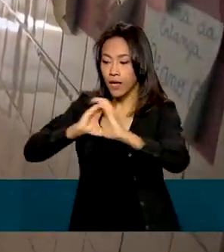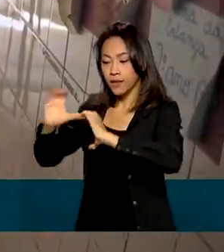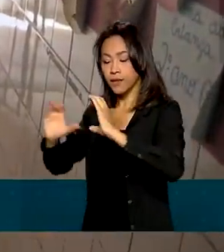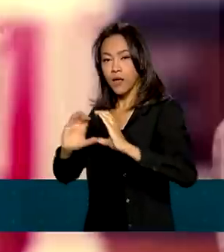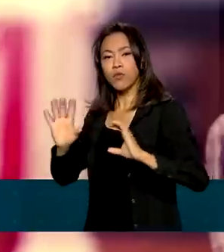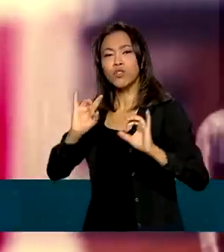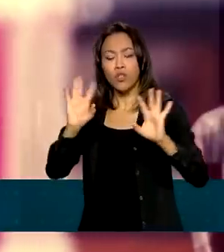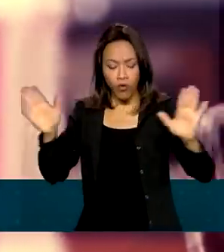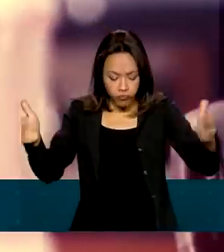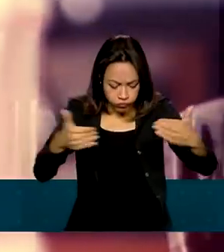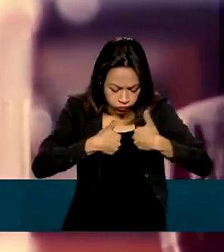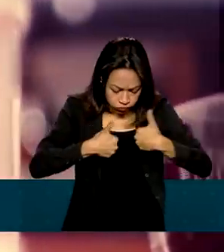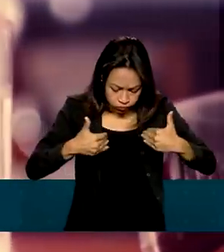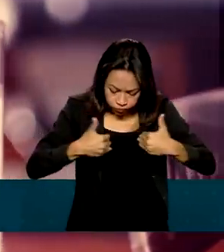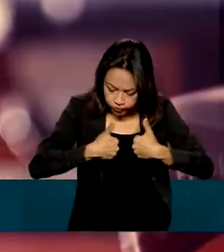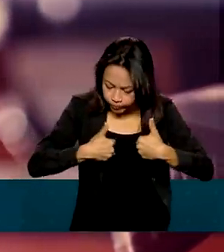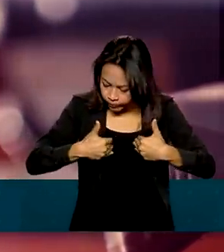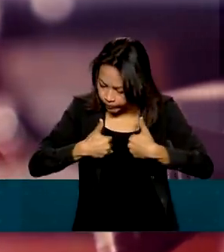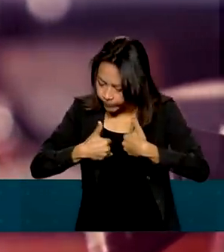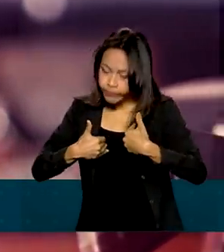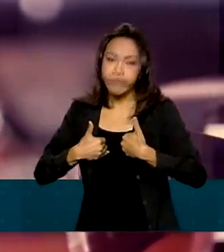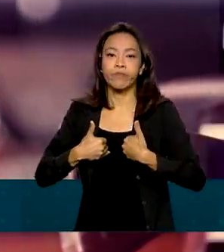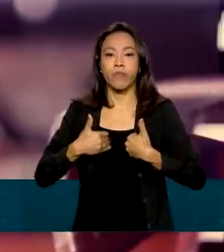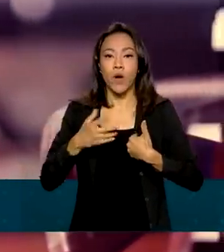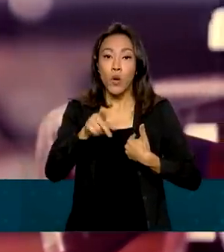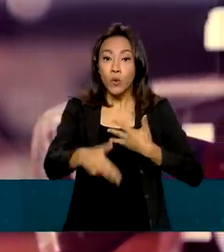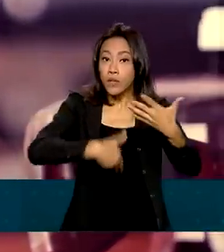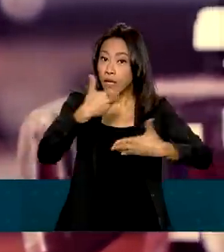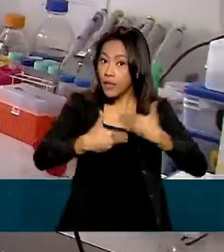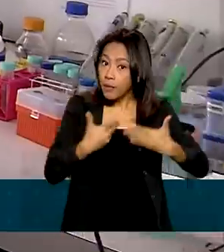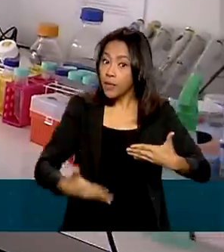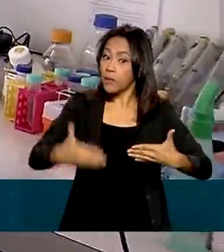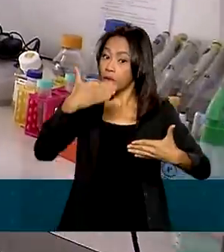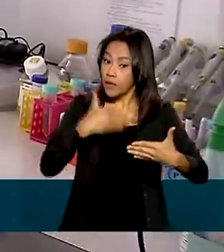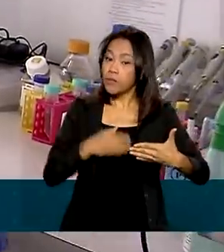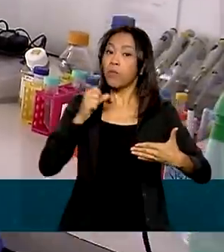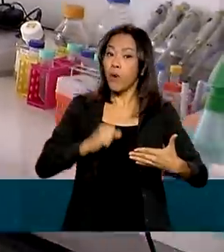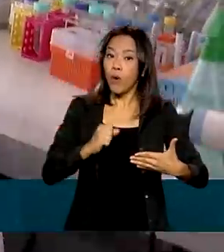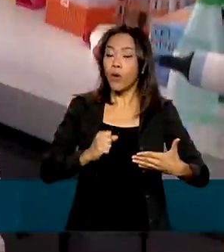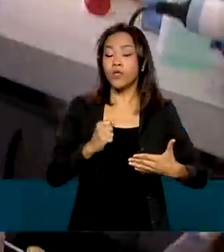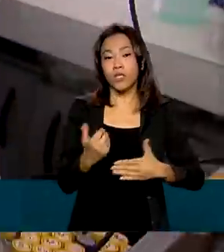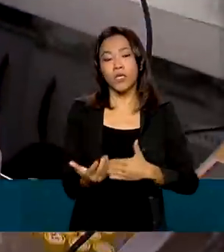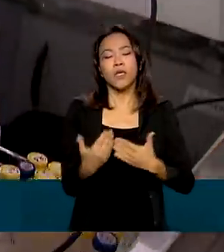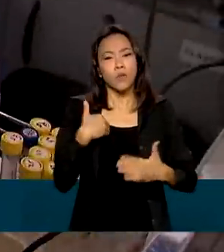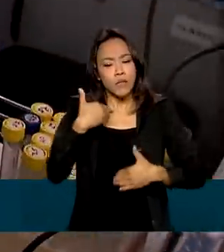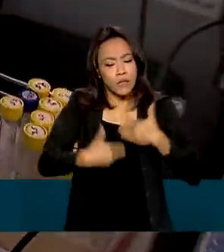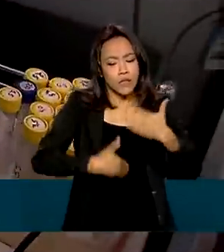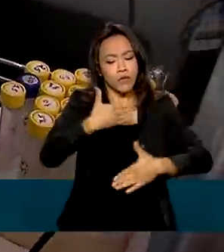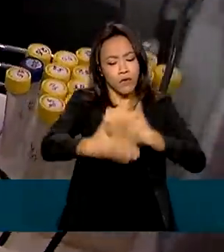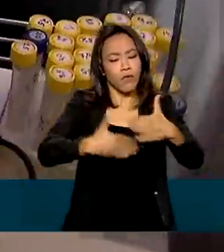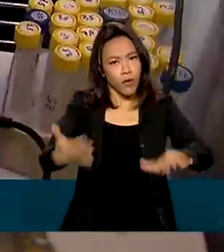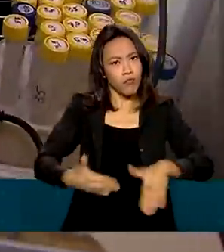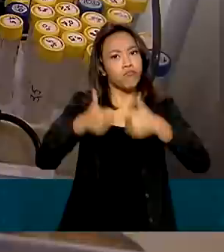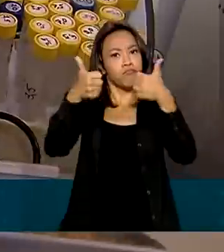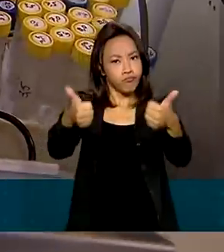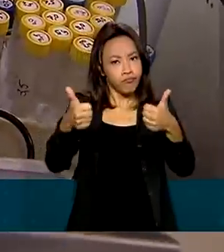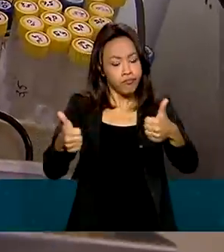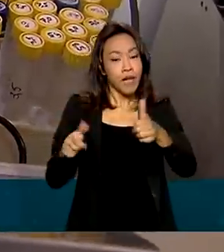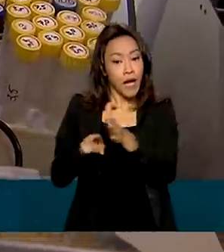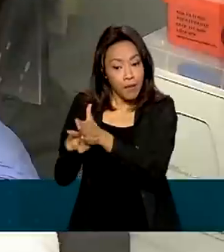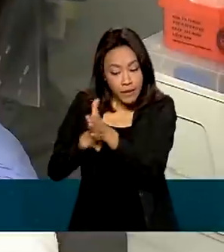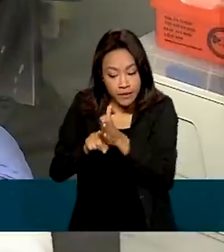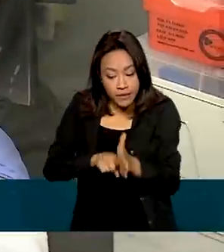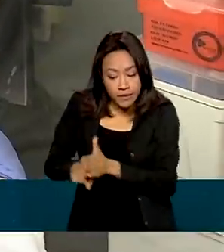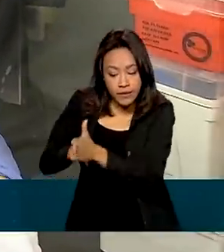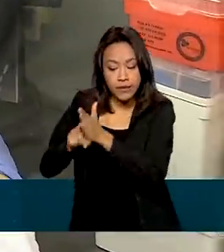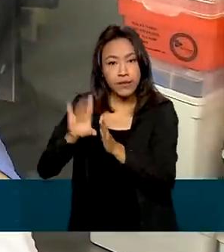para si mesmo. Cientes de que o tratamento precoce pode amenizar o desenvolvimento do transtorno, a ciência vem se aprofundando